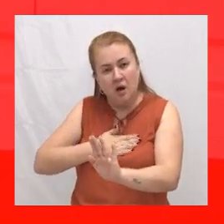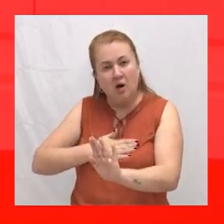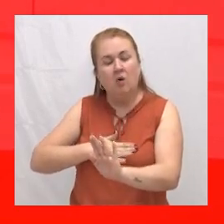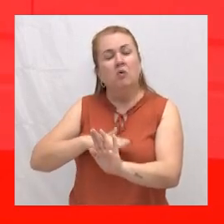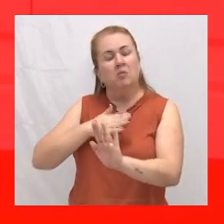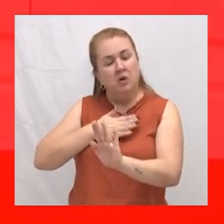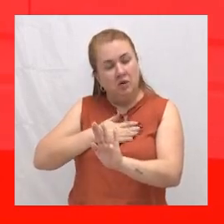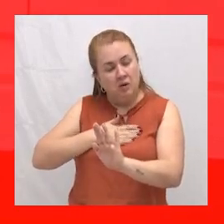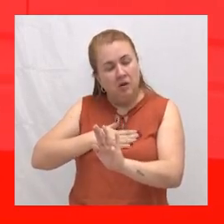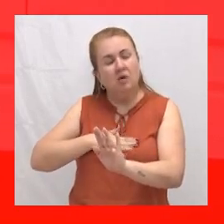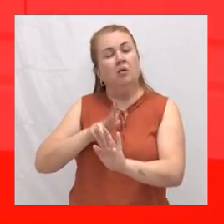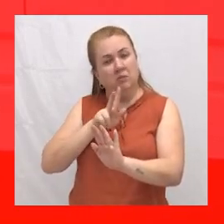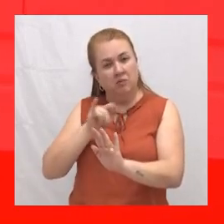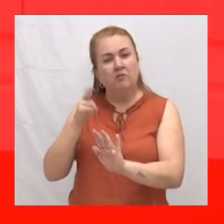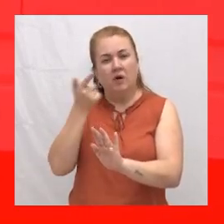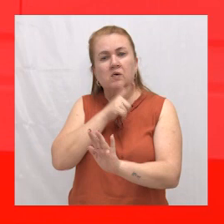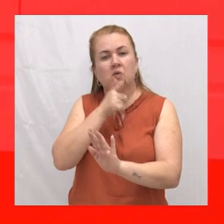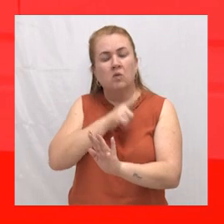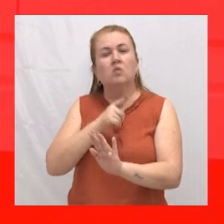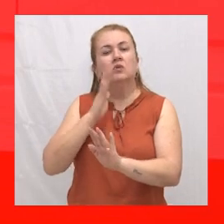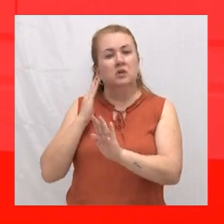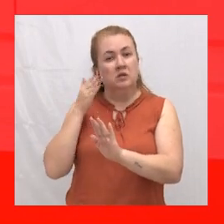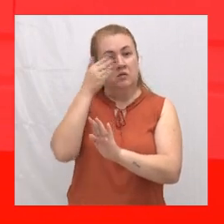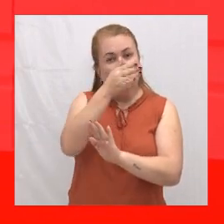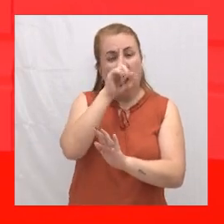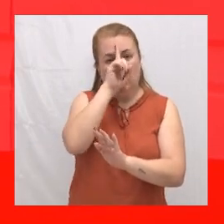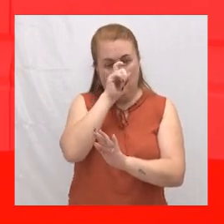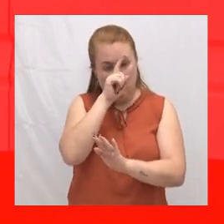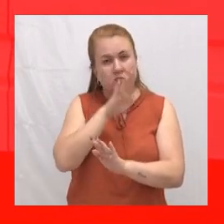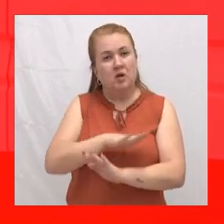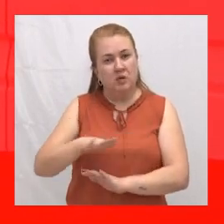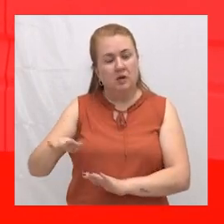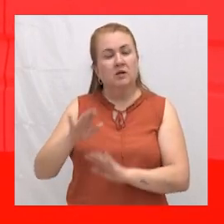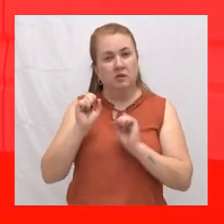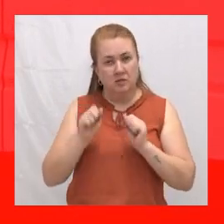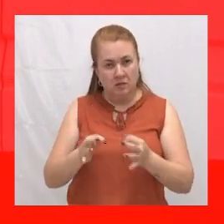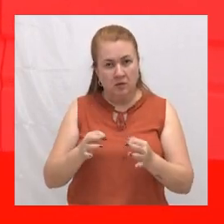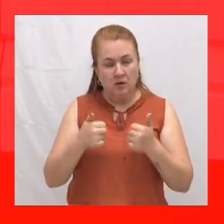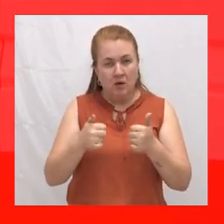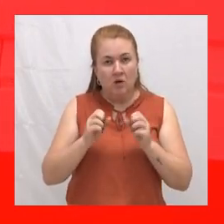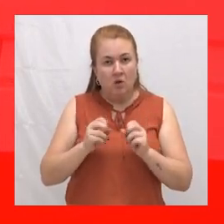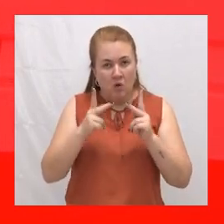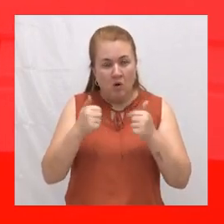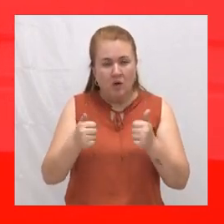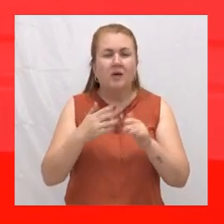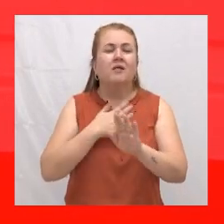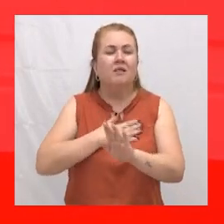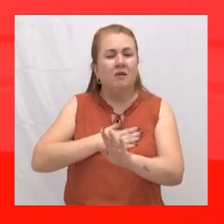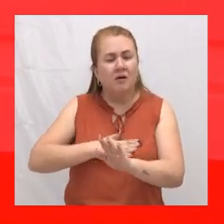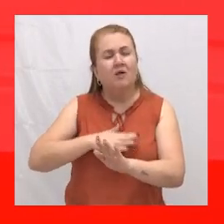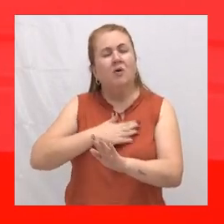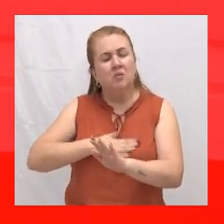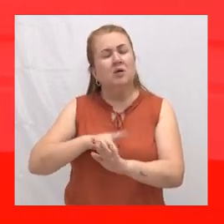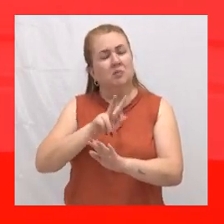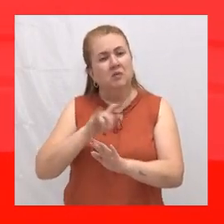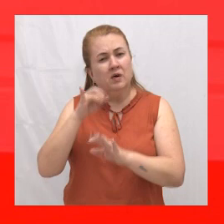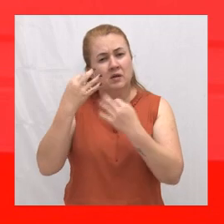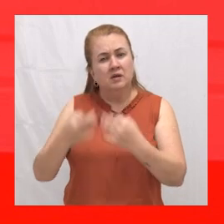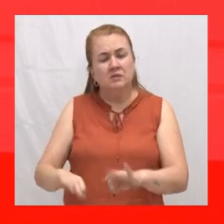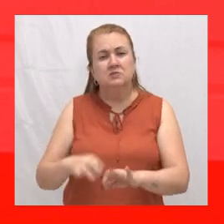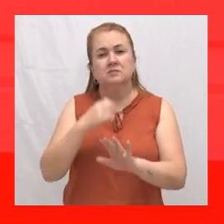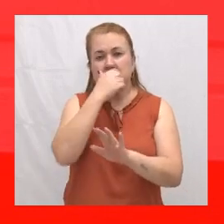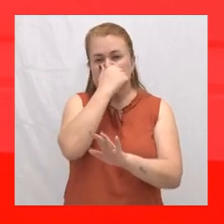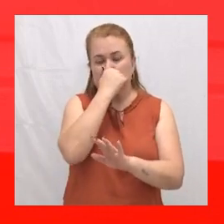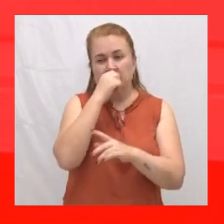calma. Calma para você chegar no hospital da criança. Você não está indo para hospital da criança? Estou. Estou. Então, calma. Calma. não...